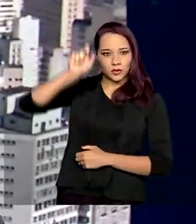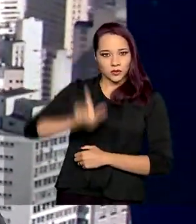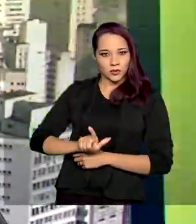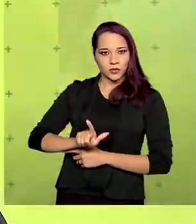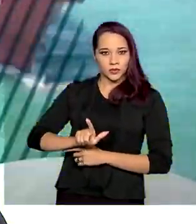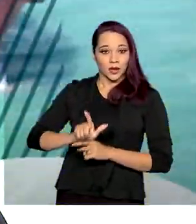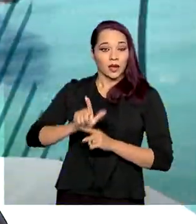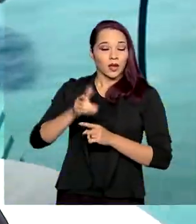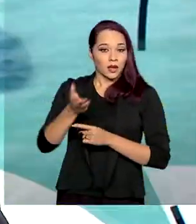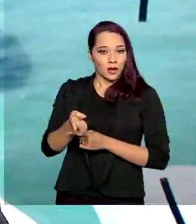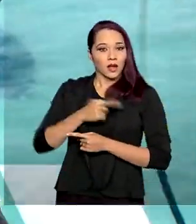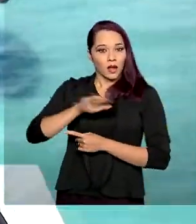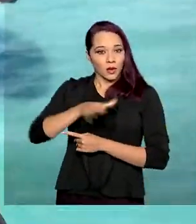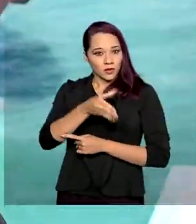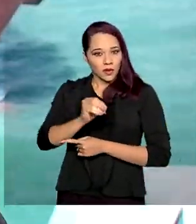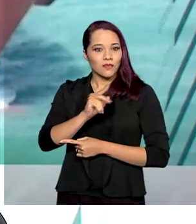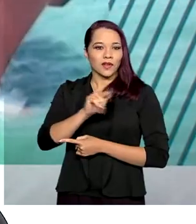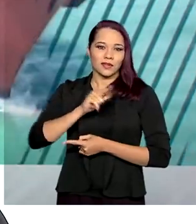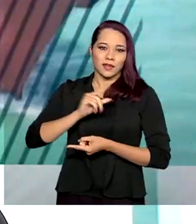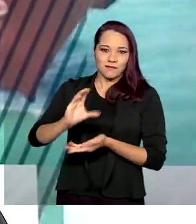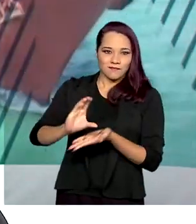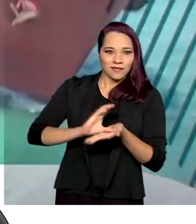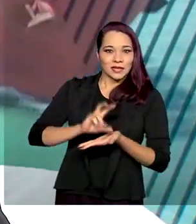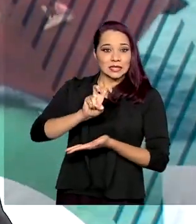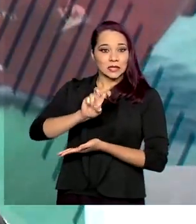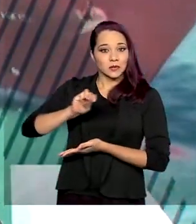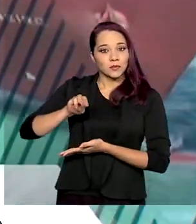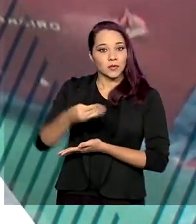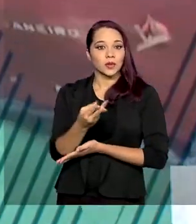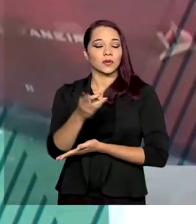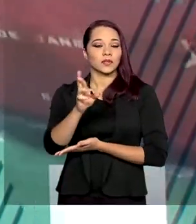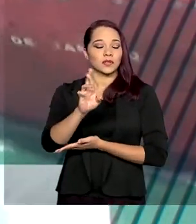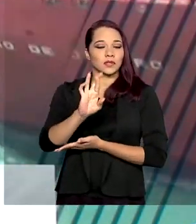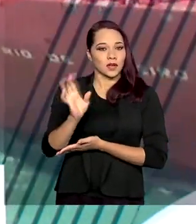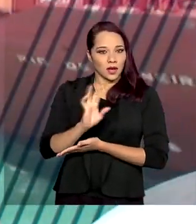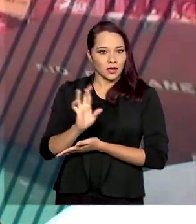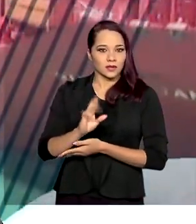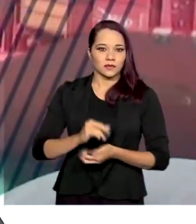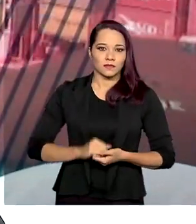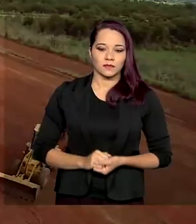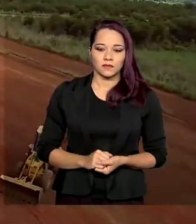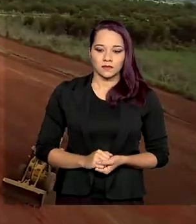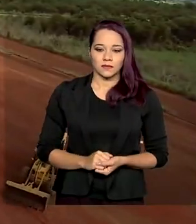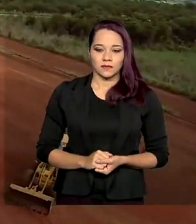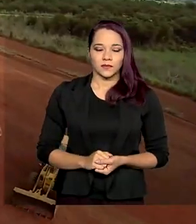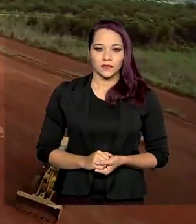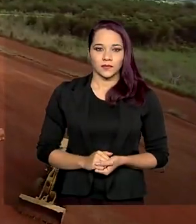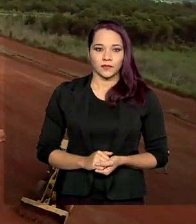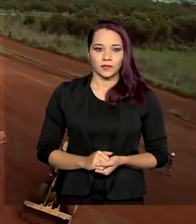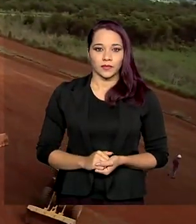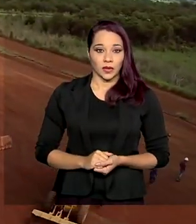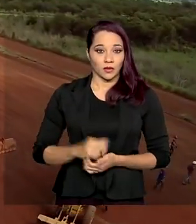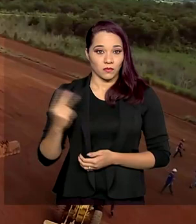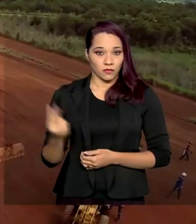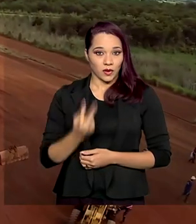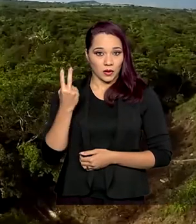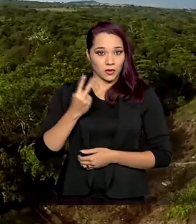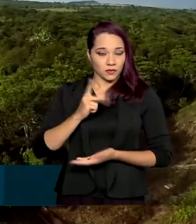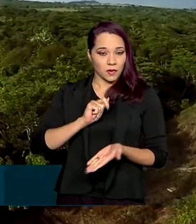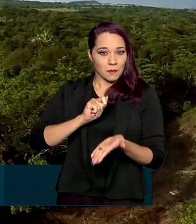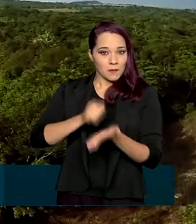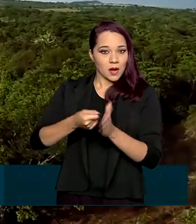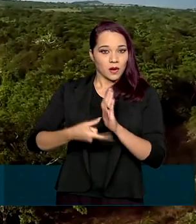isso, os cofres da União vão receber mais de 5 bilhões de reais em recursos. O valor pago